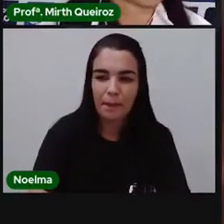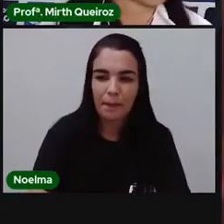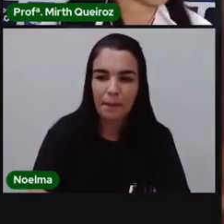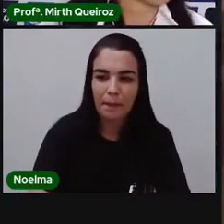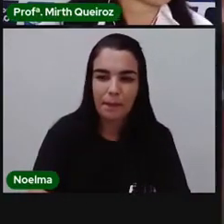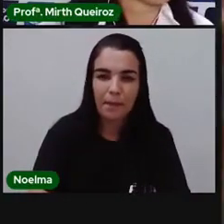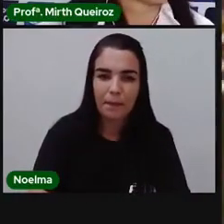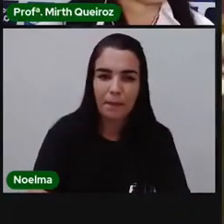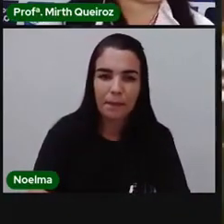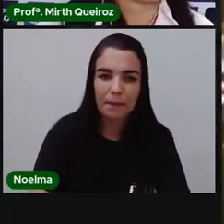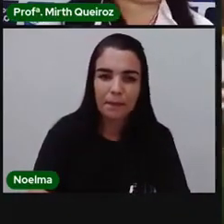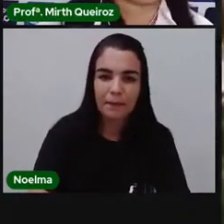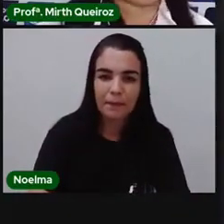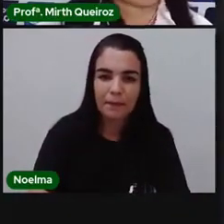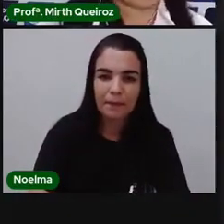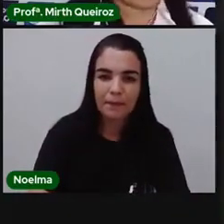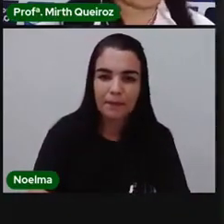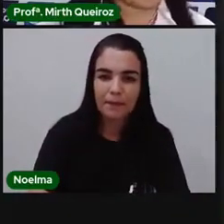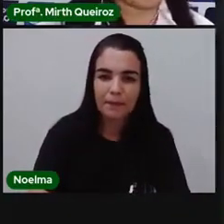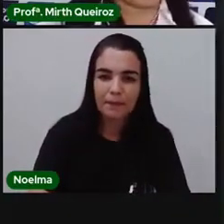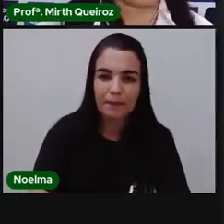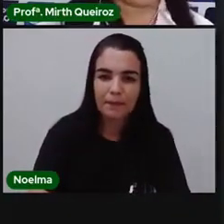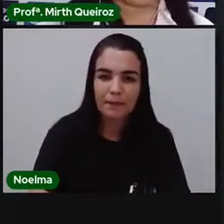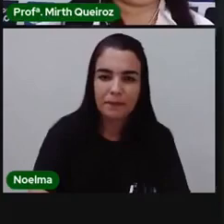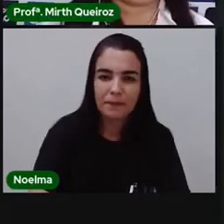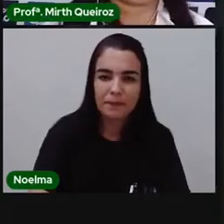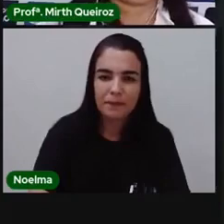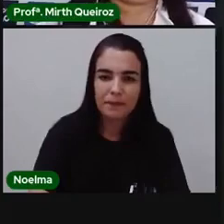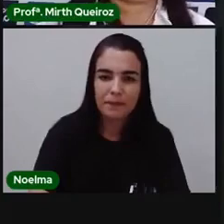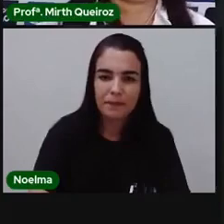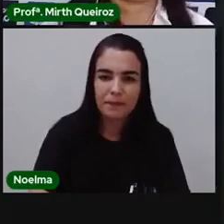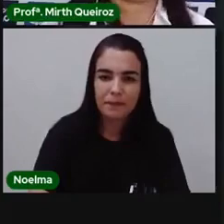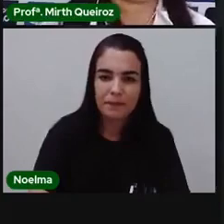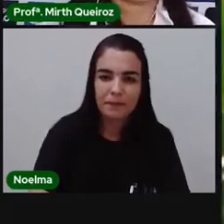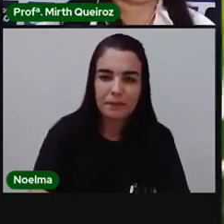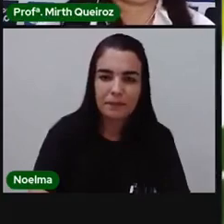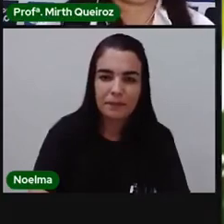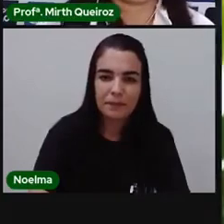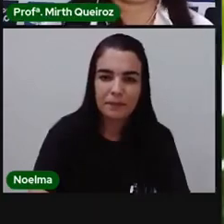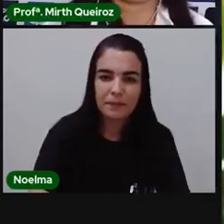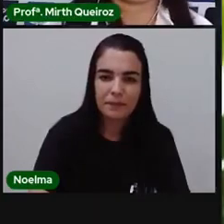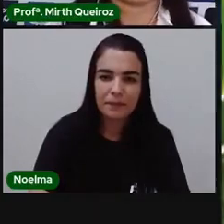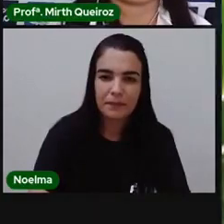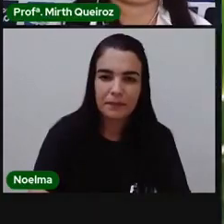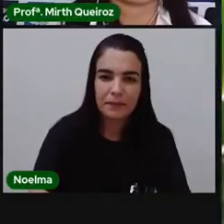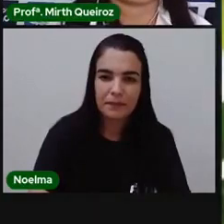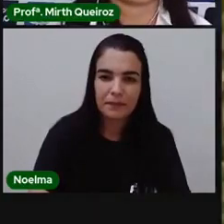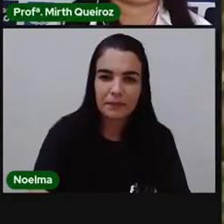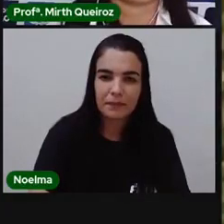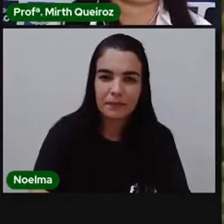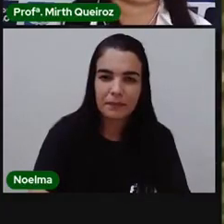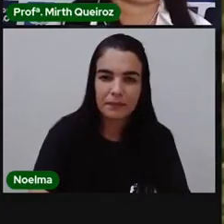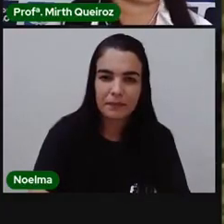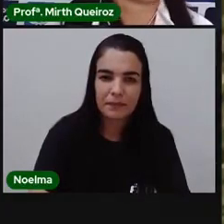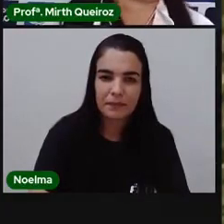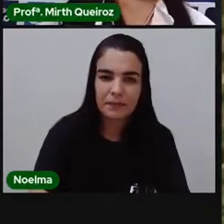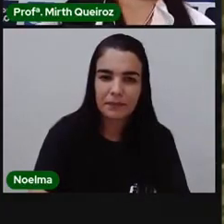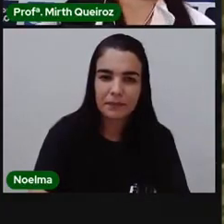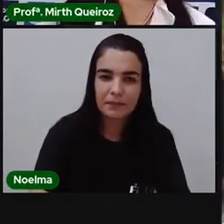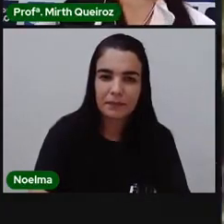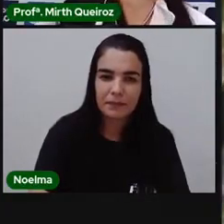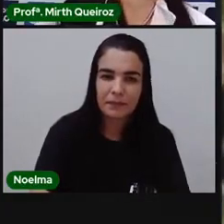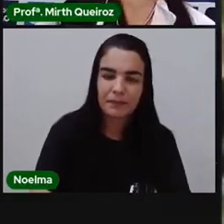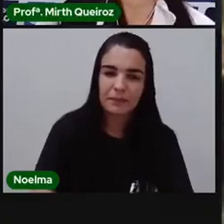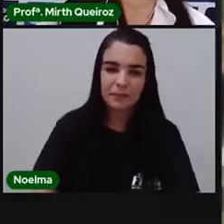biodiversidade de fauna e flora do planeta. São mais de 100 mil espécies de animais. Não é à toa que o país detém recordes